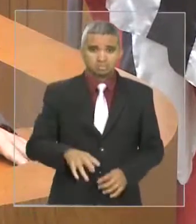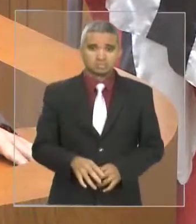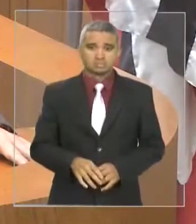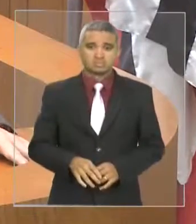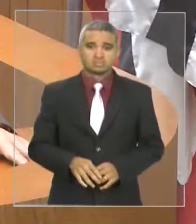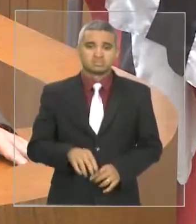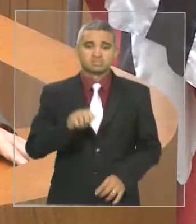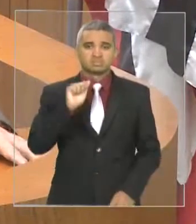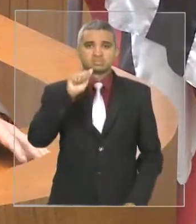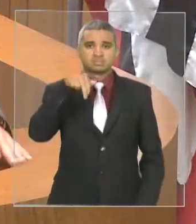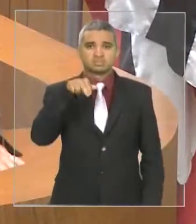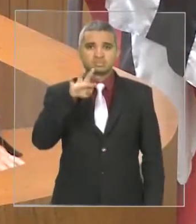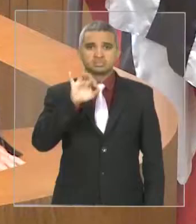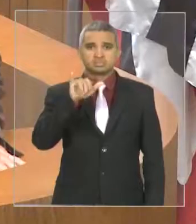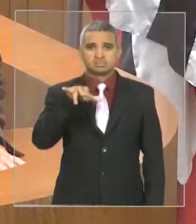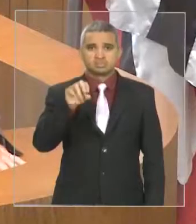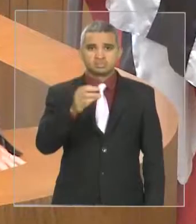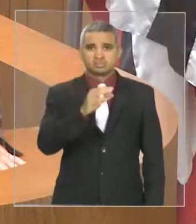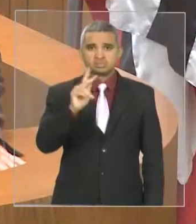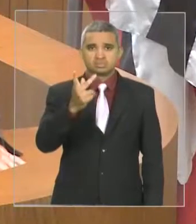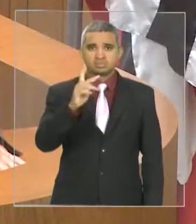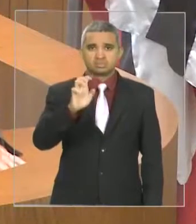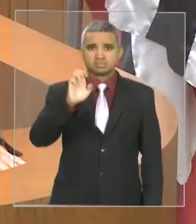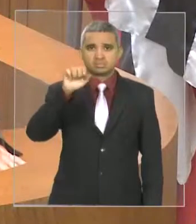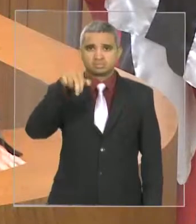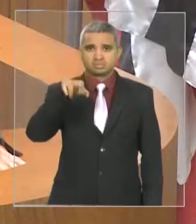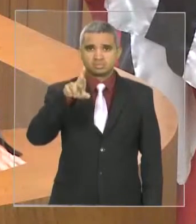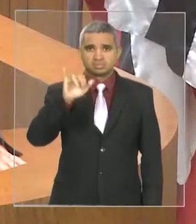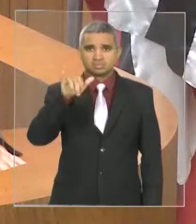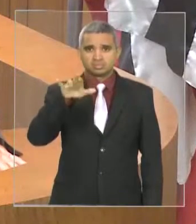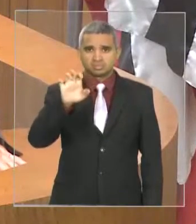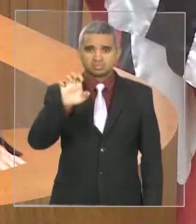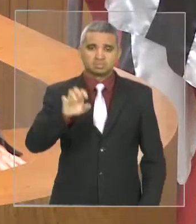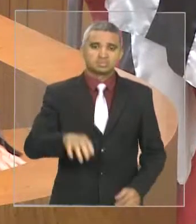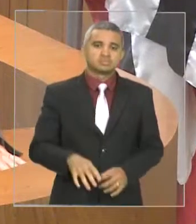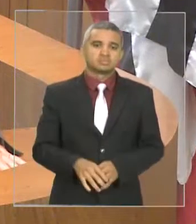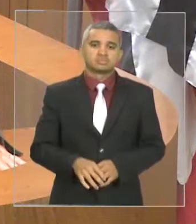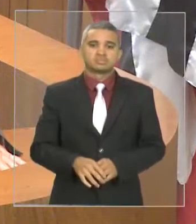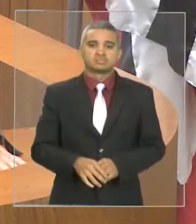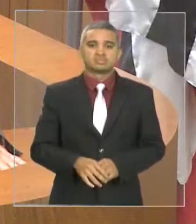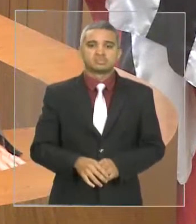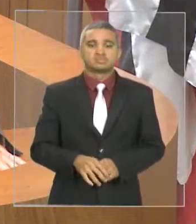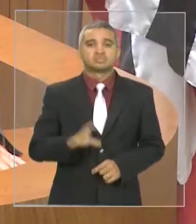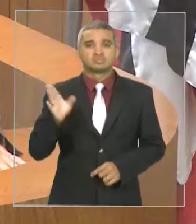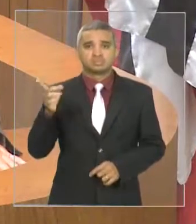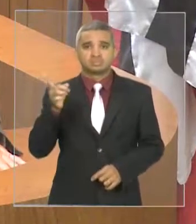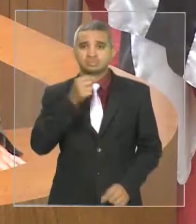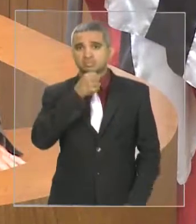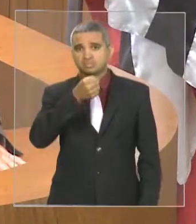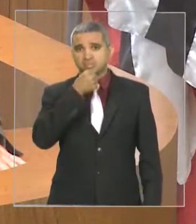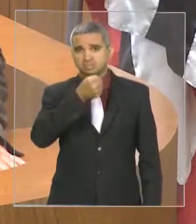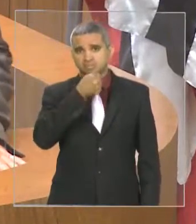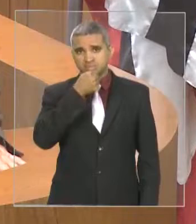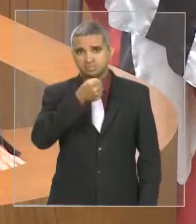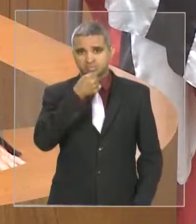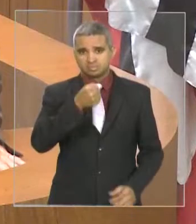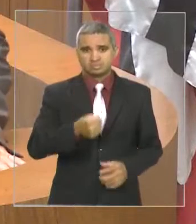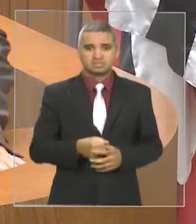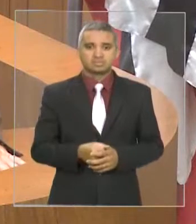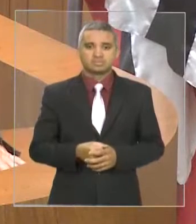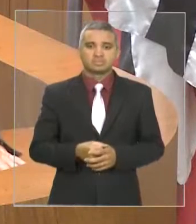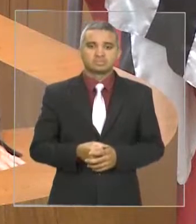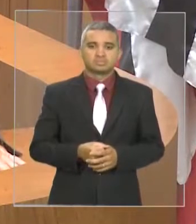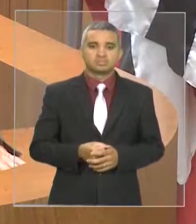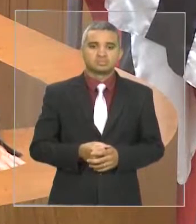Antônio Henrique de Moraes Rego, deu uma entrevista coletiva, onde, eu não vou